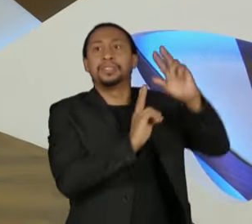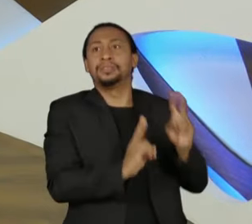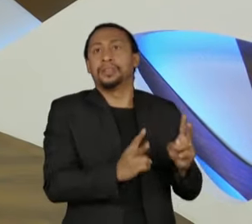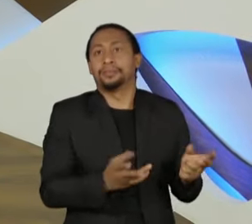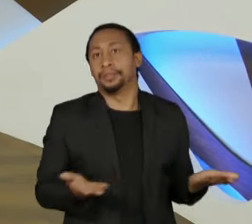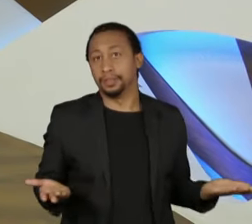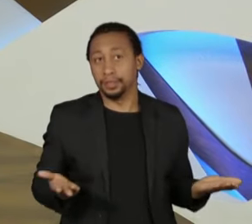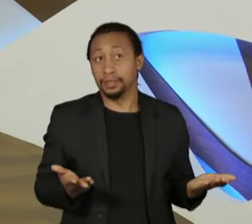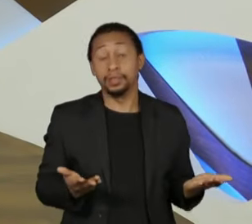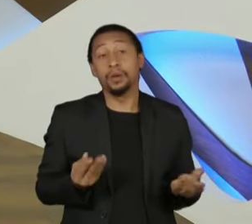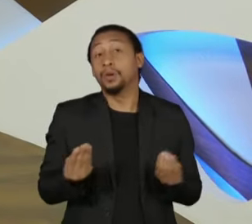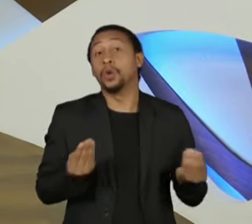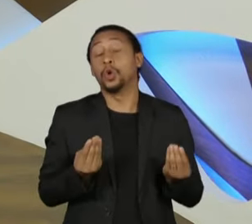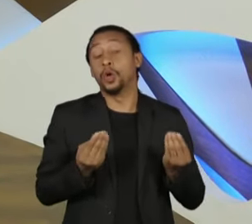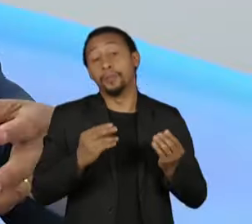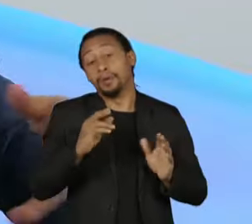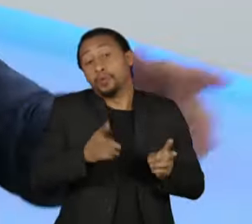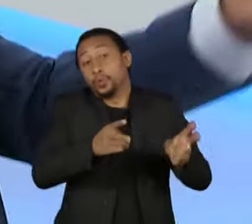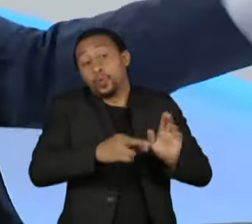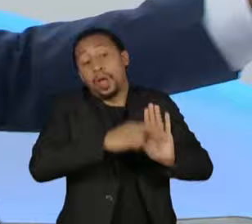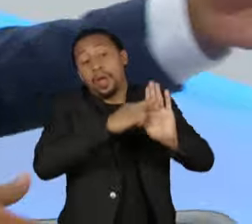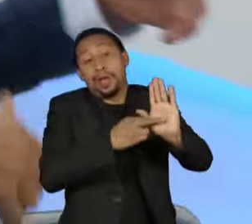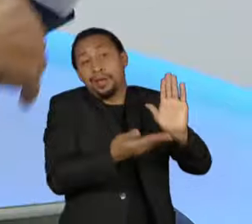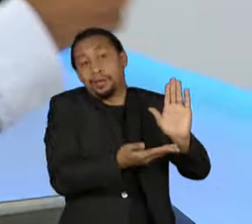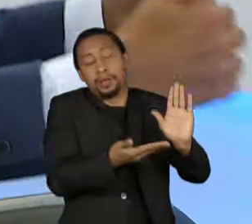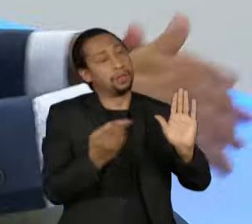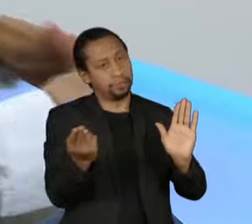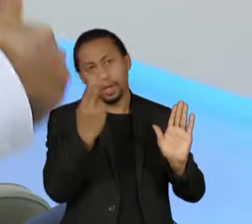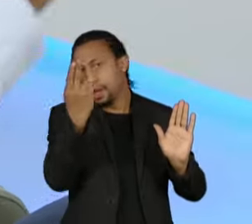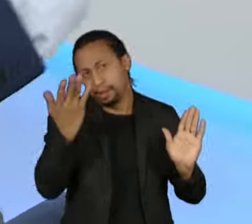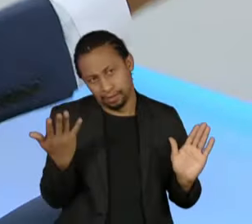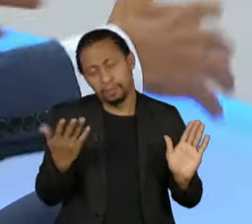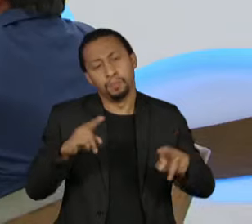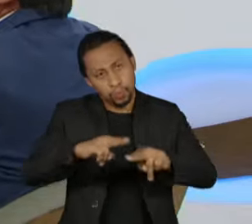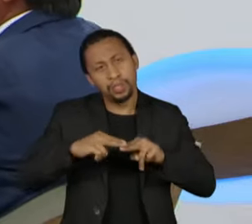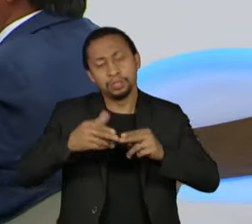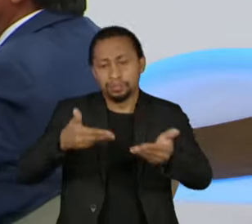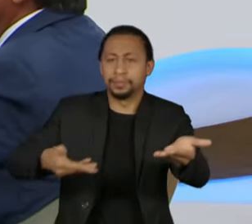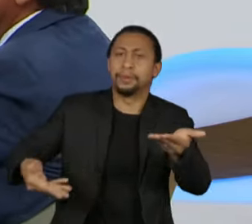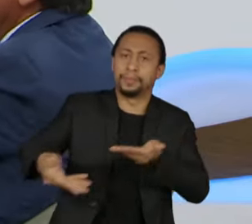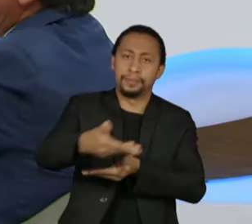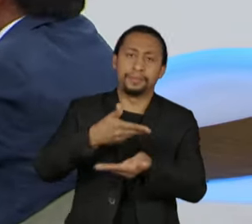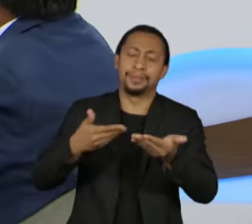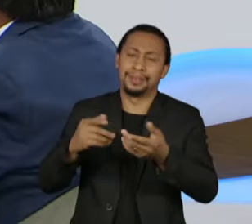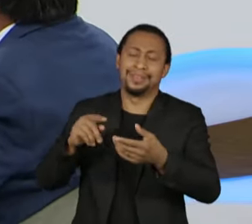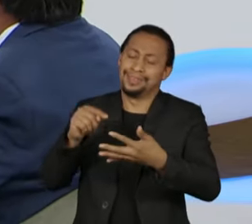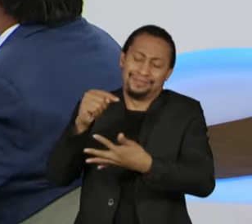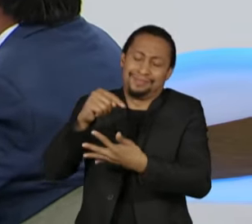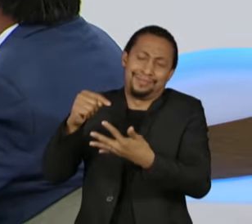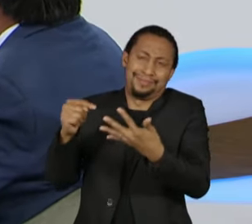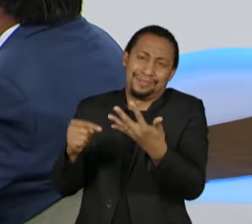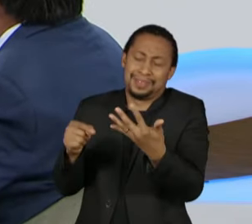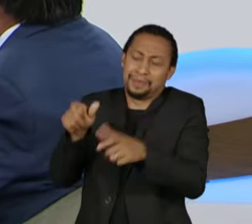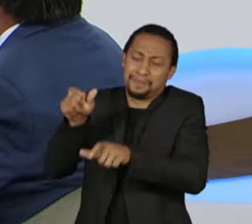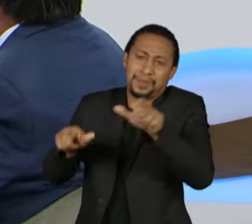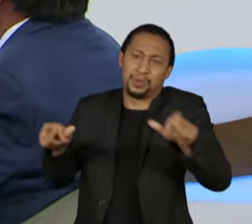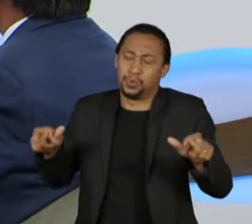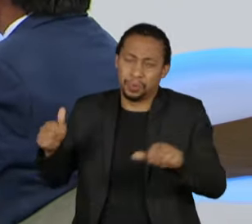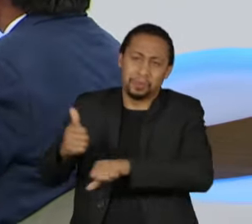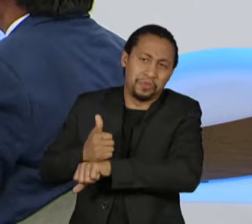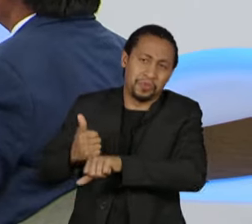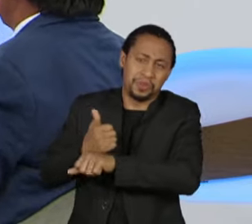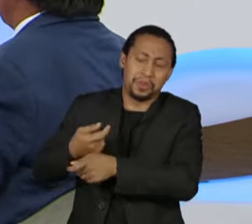nós vamos tratar com a equipe. Acho que o papel aí do Pesso Arida, do Lara Rezende, de tantos